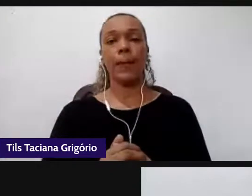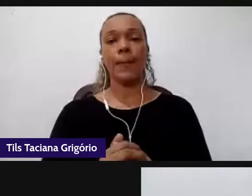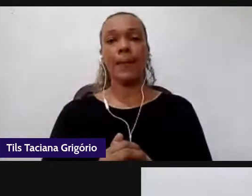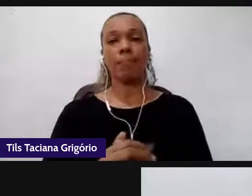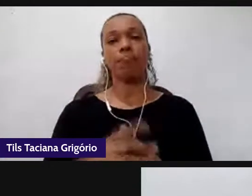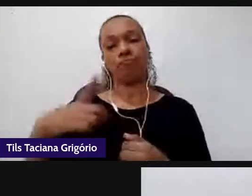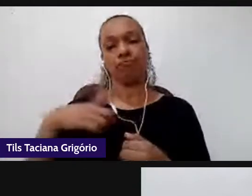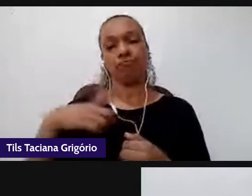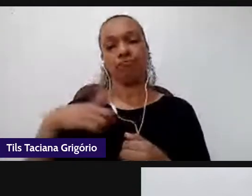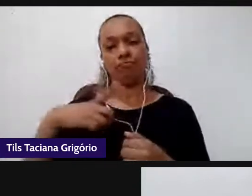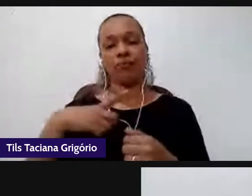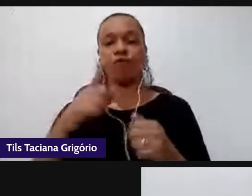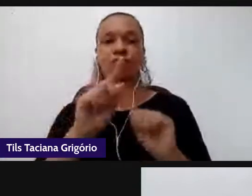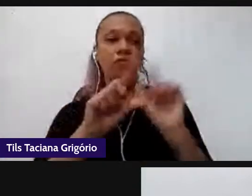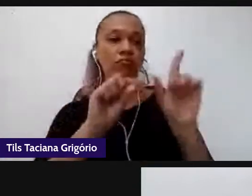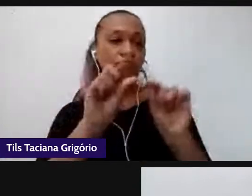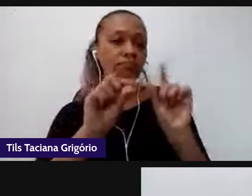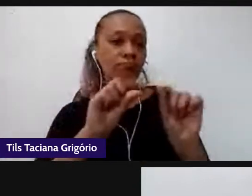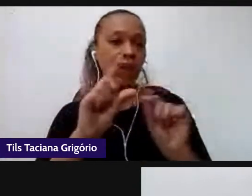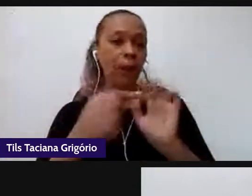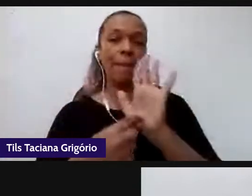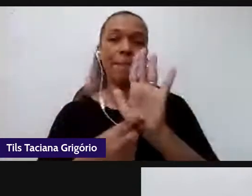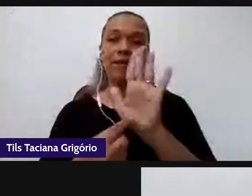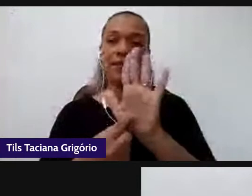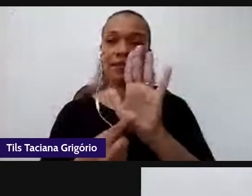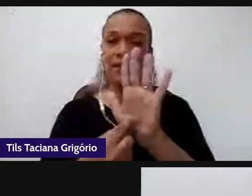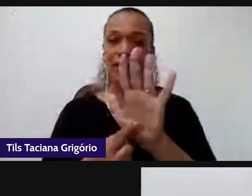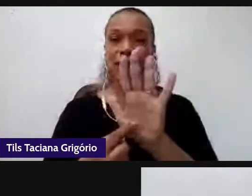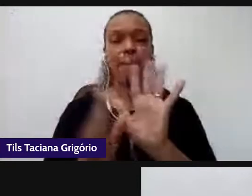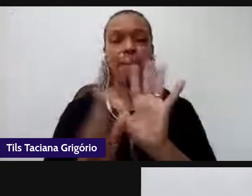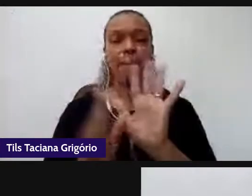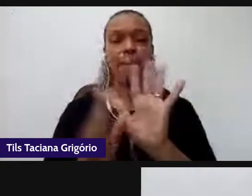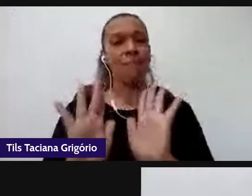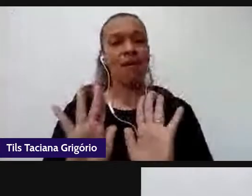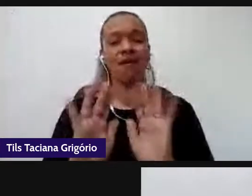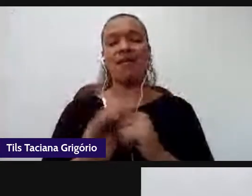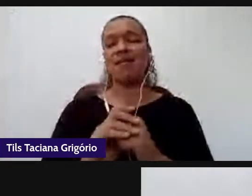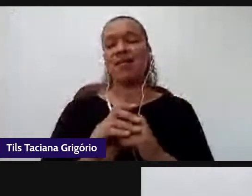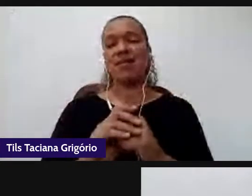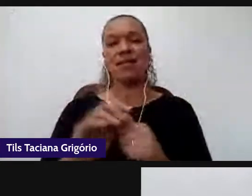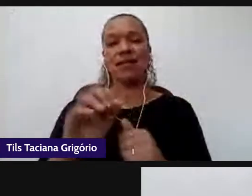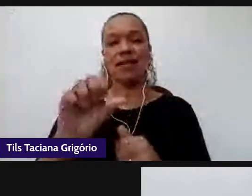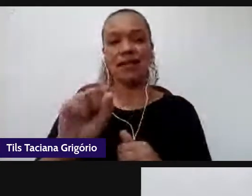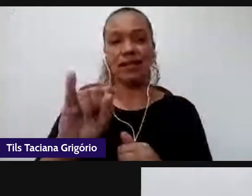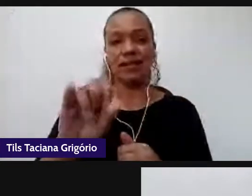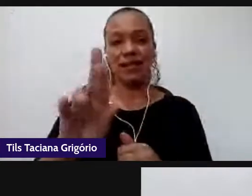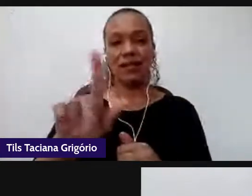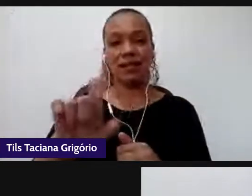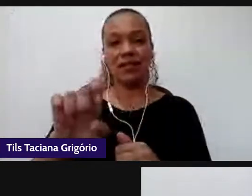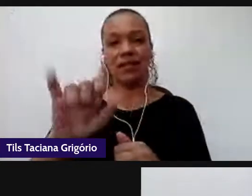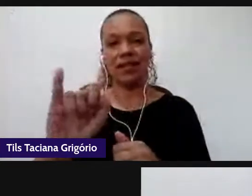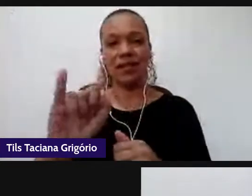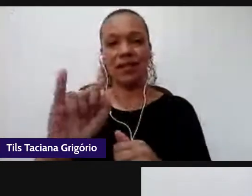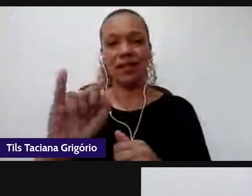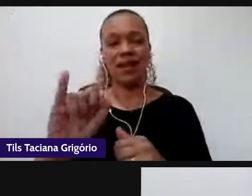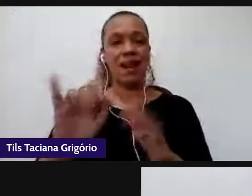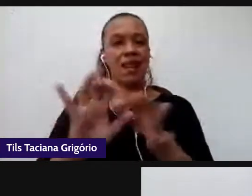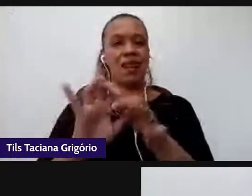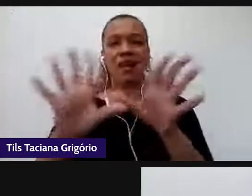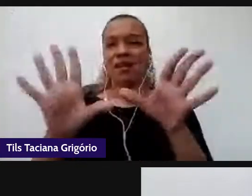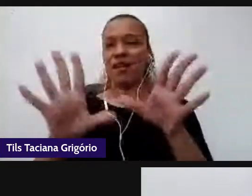seleção para a apresentação, mas, por favor, Sirlei, fica à vontade para complementar a sua identidade